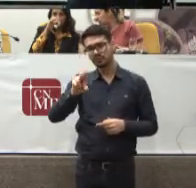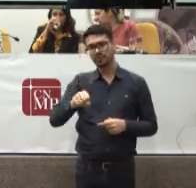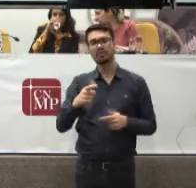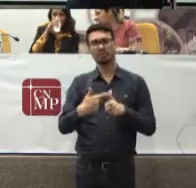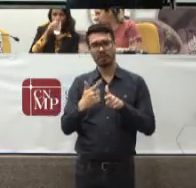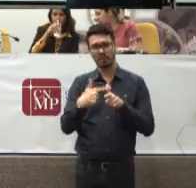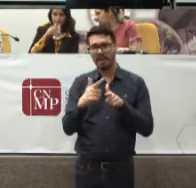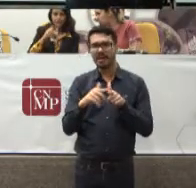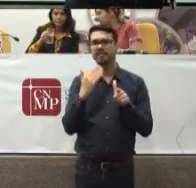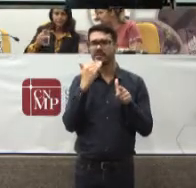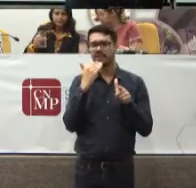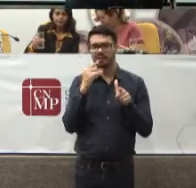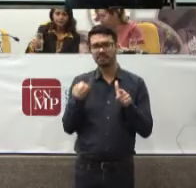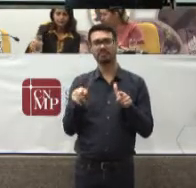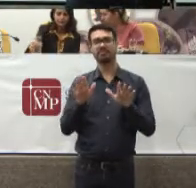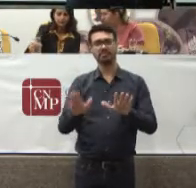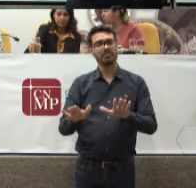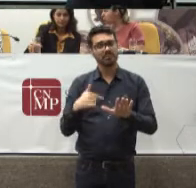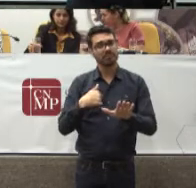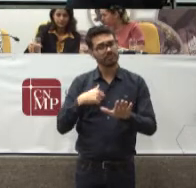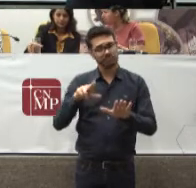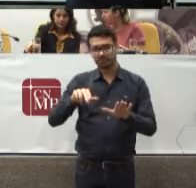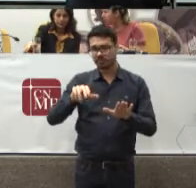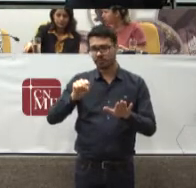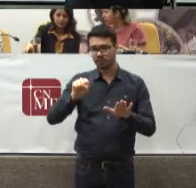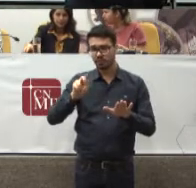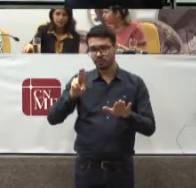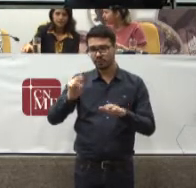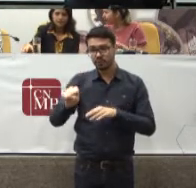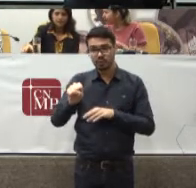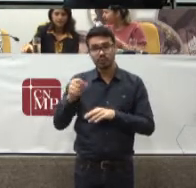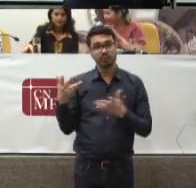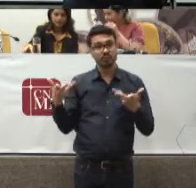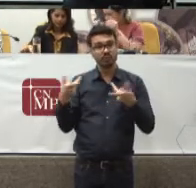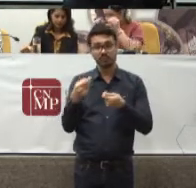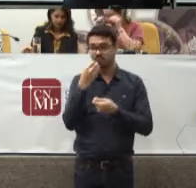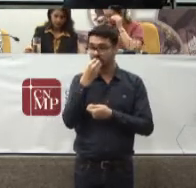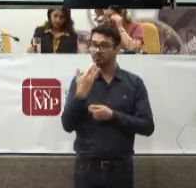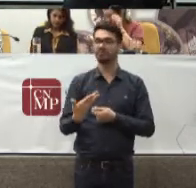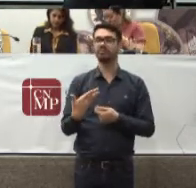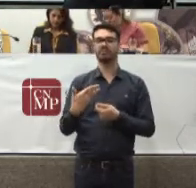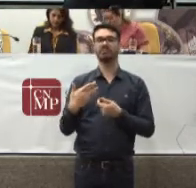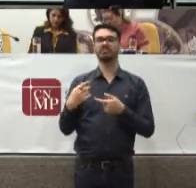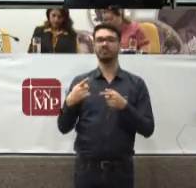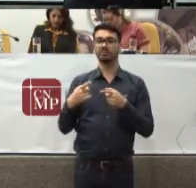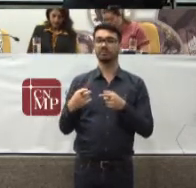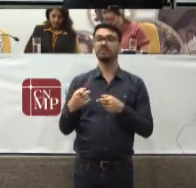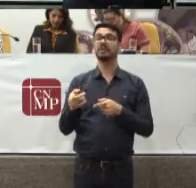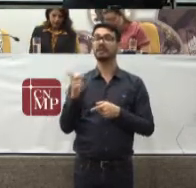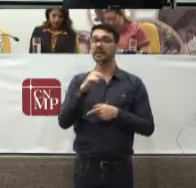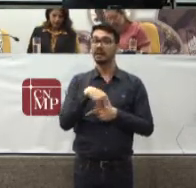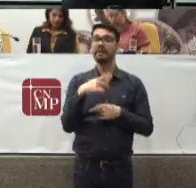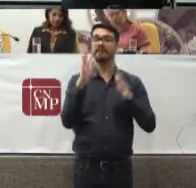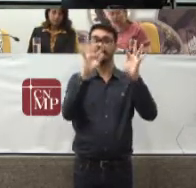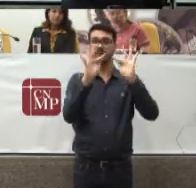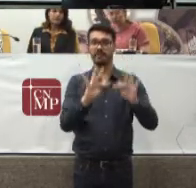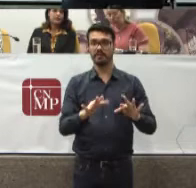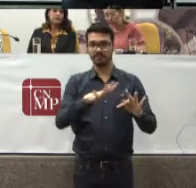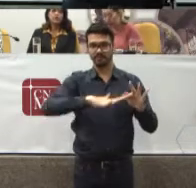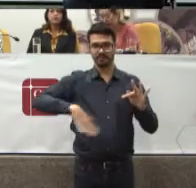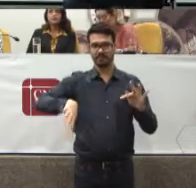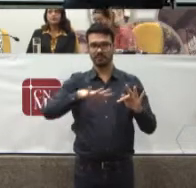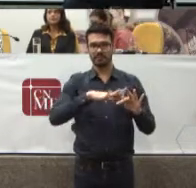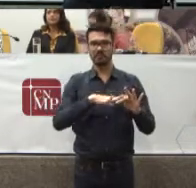ele Gera de problemas Mas ele tem também O seu lado bom E fico muito feliz Por saber Que nós estamos Aqui num ambiente